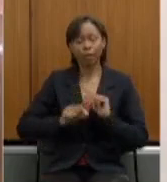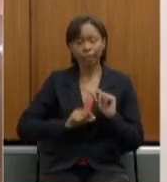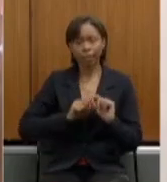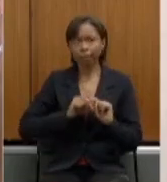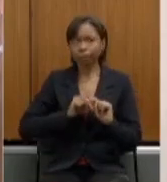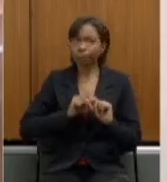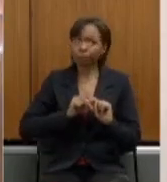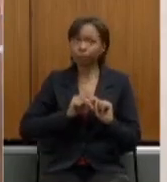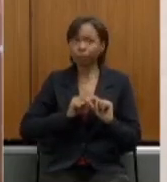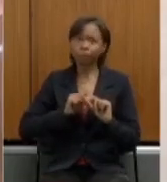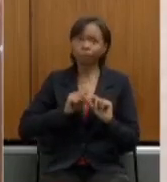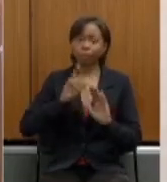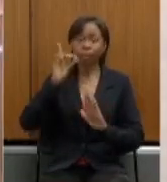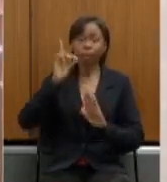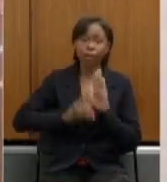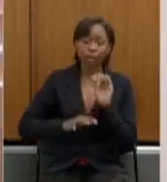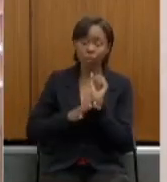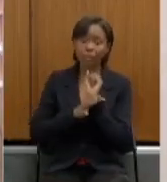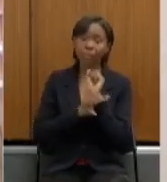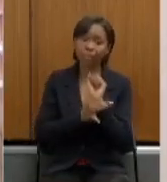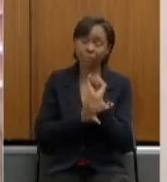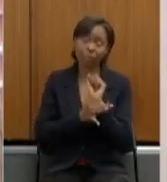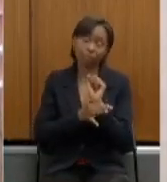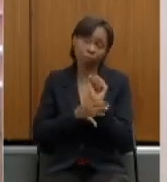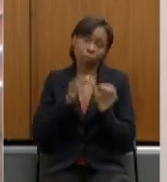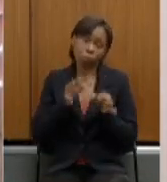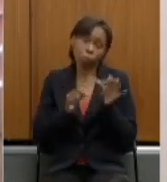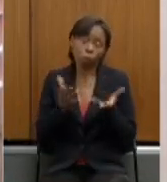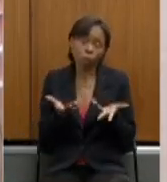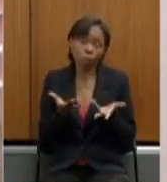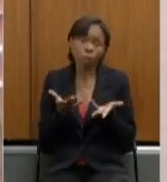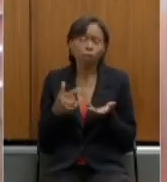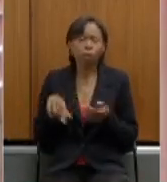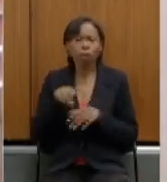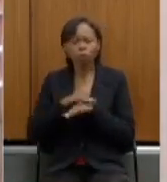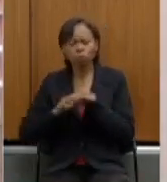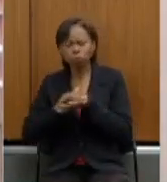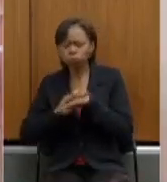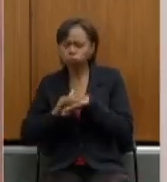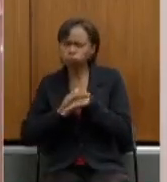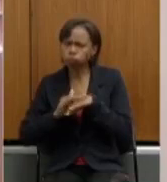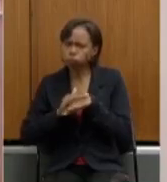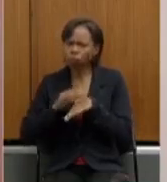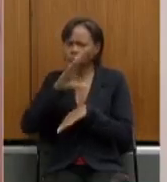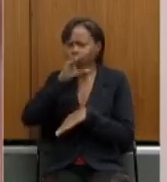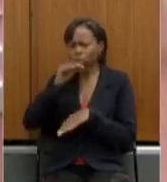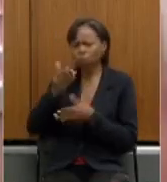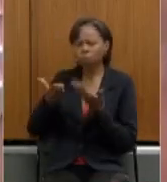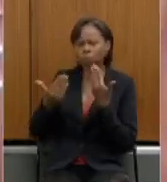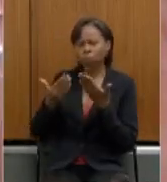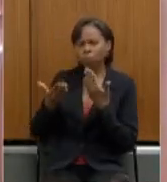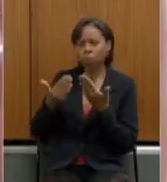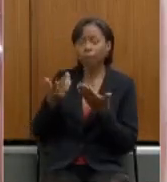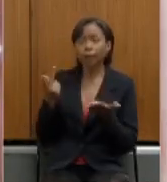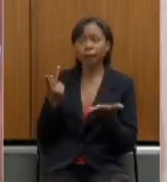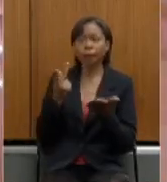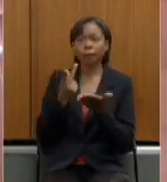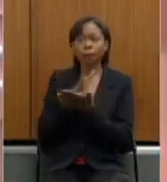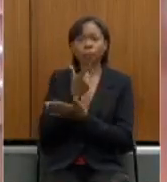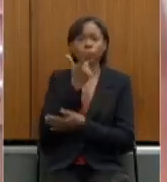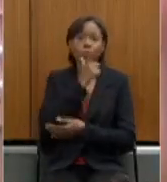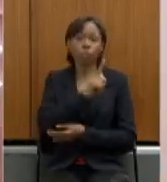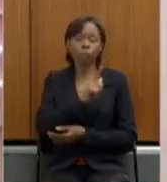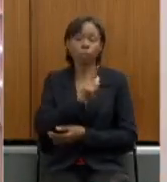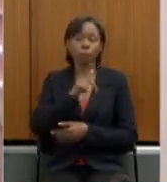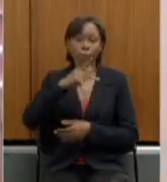formalmente a gente conversava com os servidores quando a gente conseguiu a PEC 159